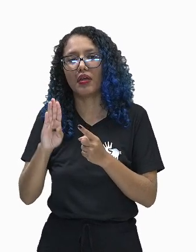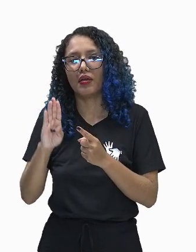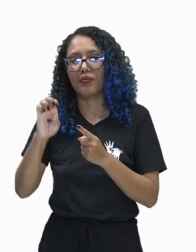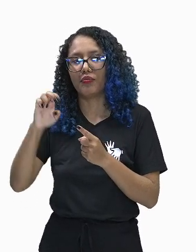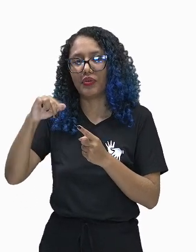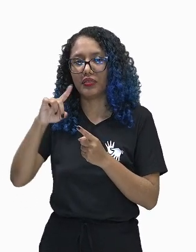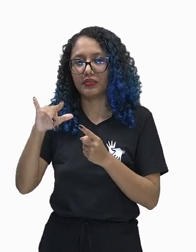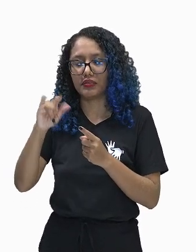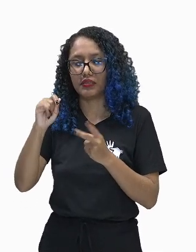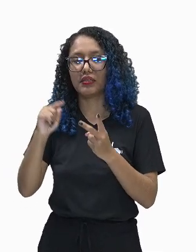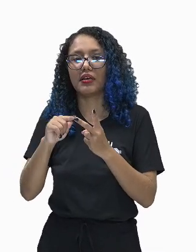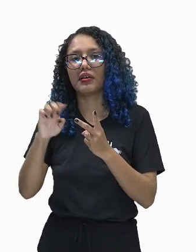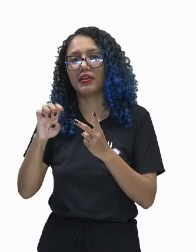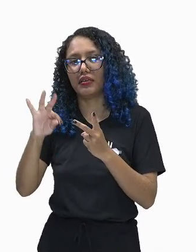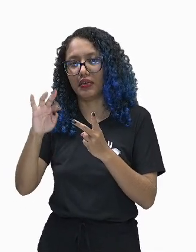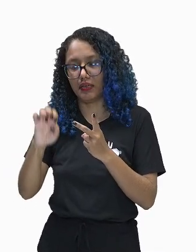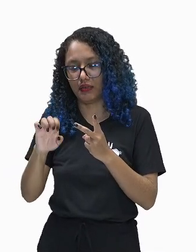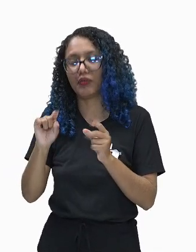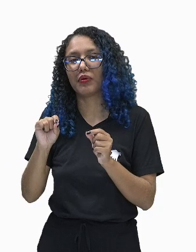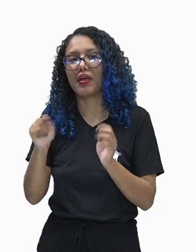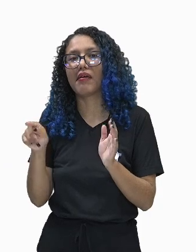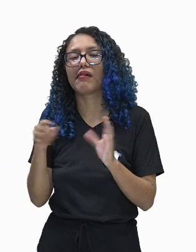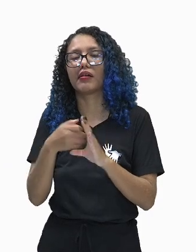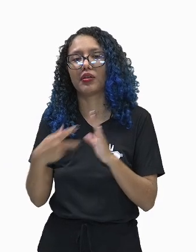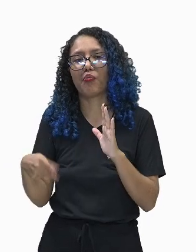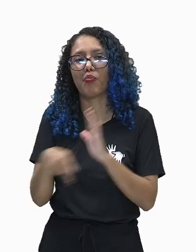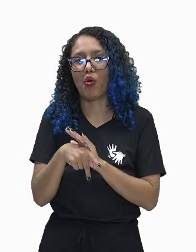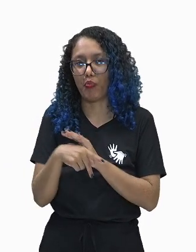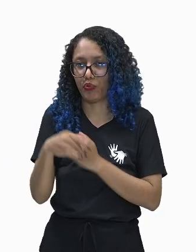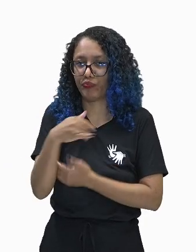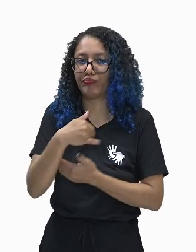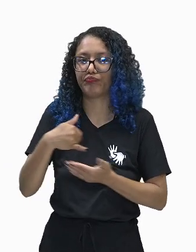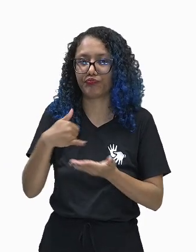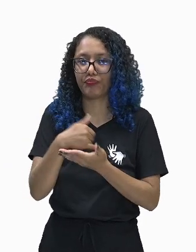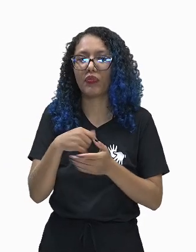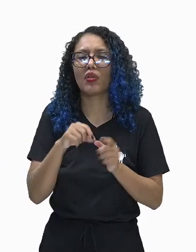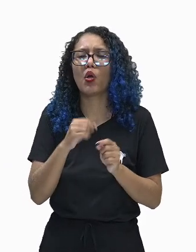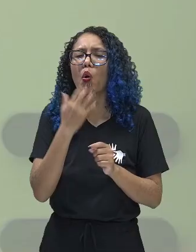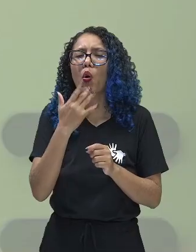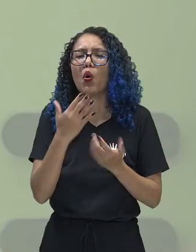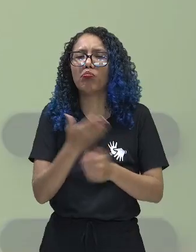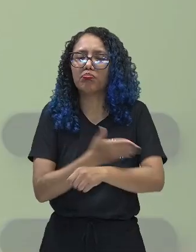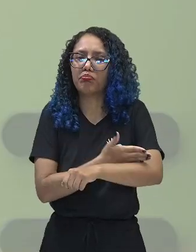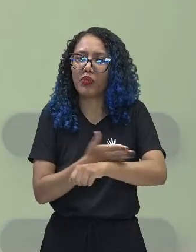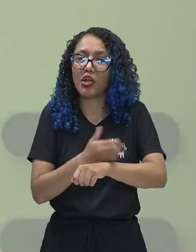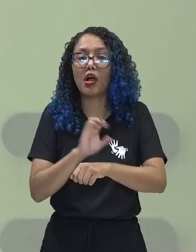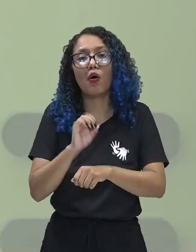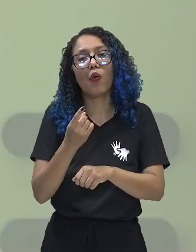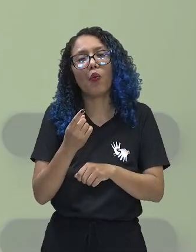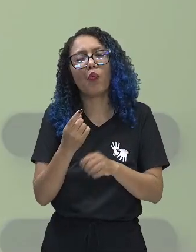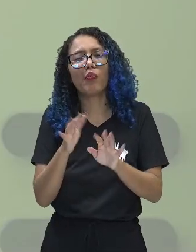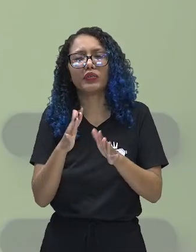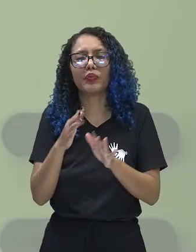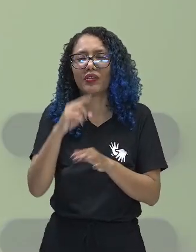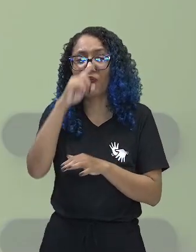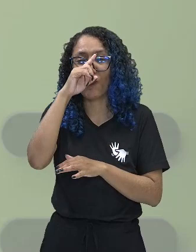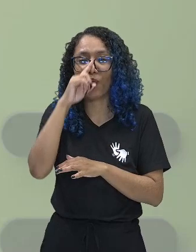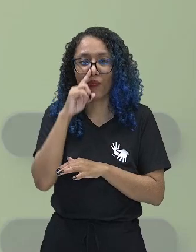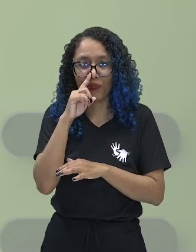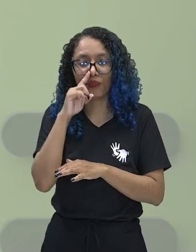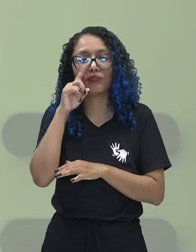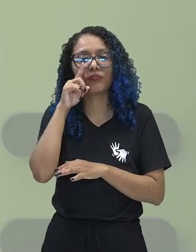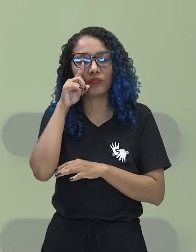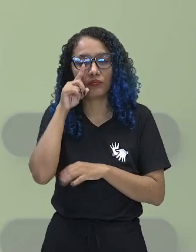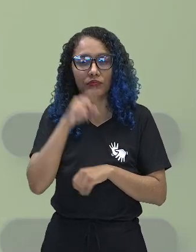química deles. Apresentam uma coloração esbranquiçada ou levemente amarela. Eles têm função